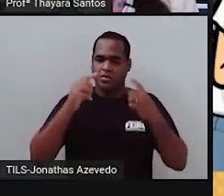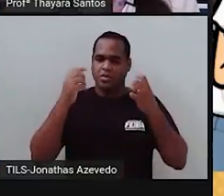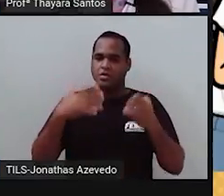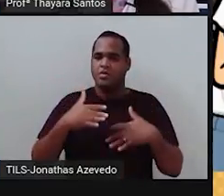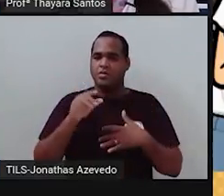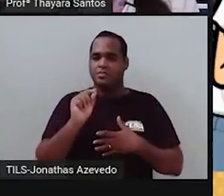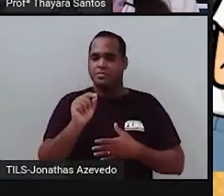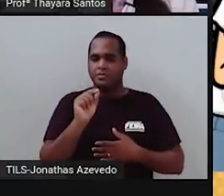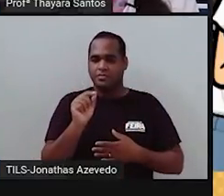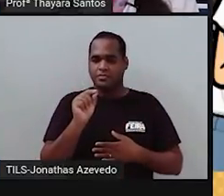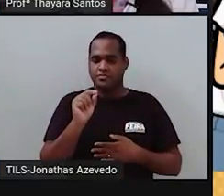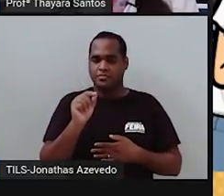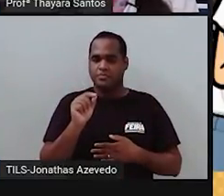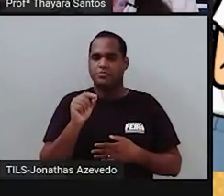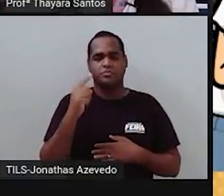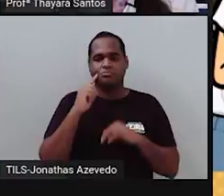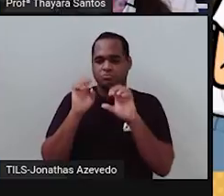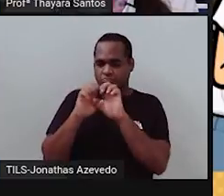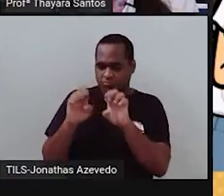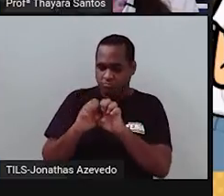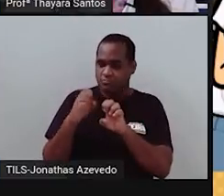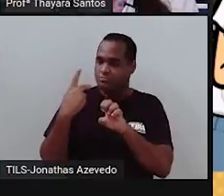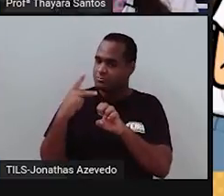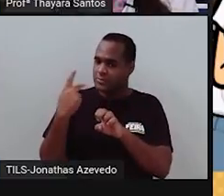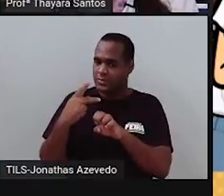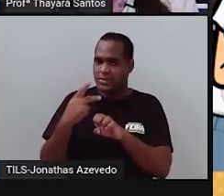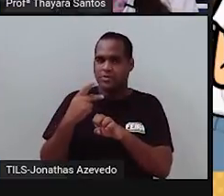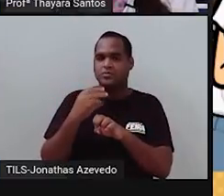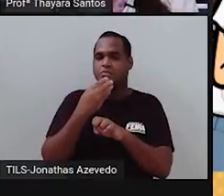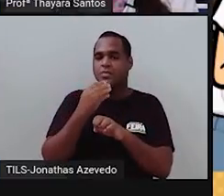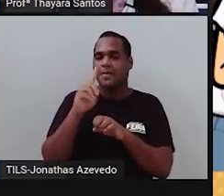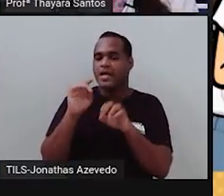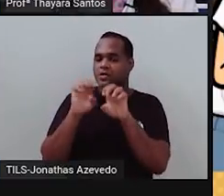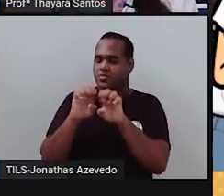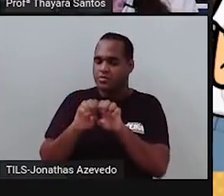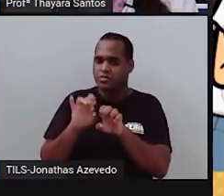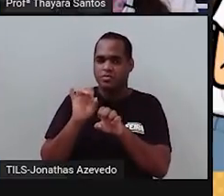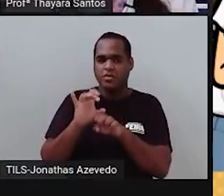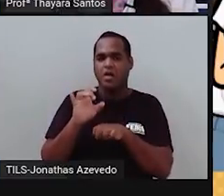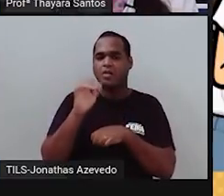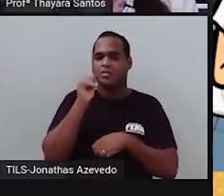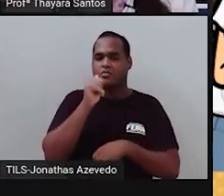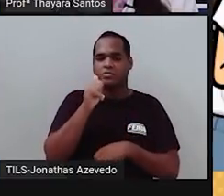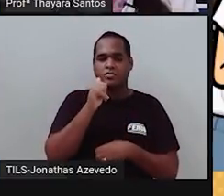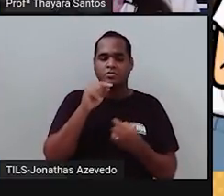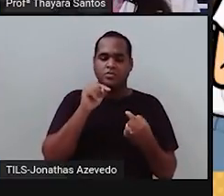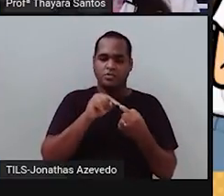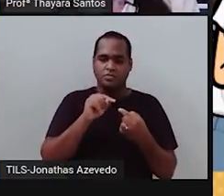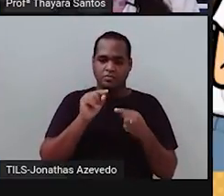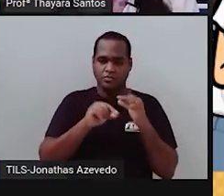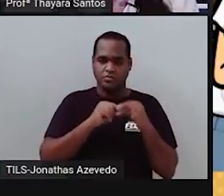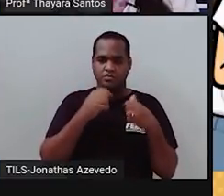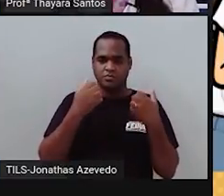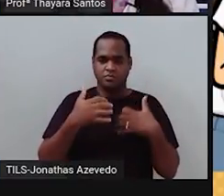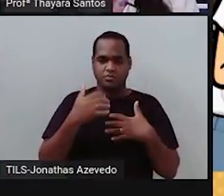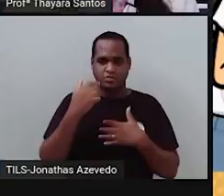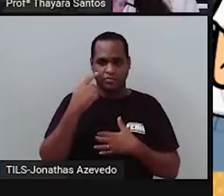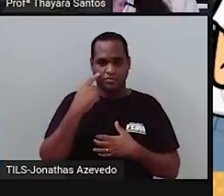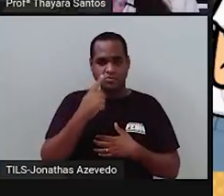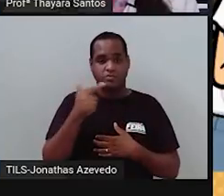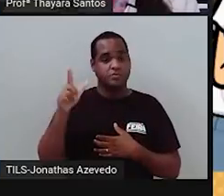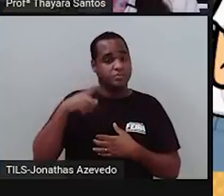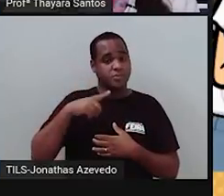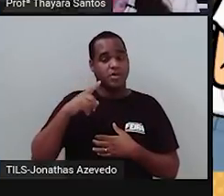isso daqui é a estrutura reprodutiva masculina dela, e deixou só a estrutura feminina, que é essa daqui. E ele foi lá em outra